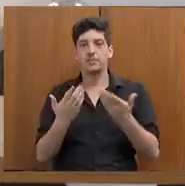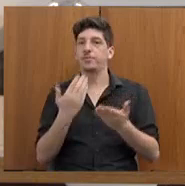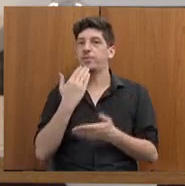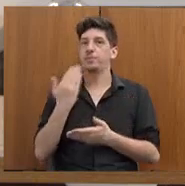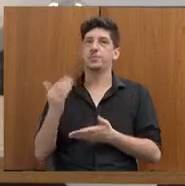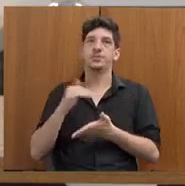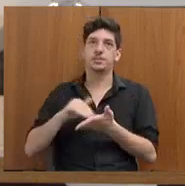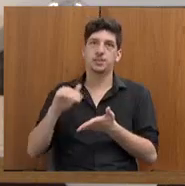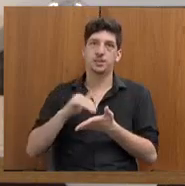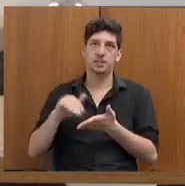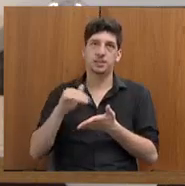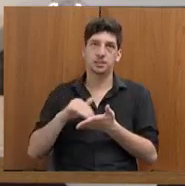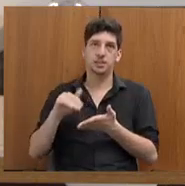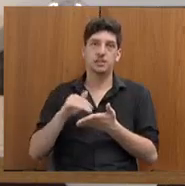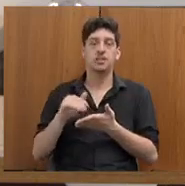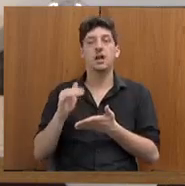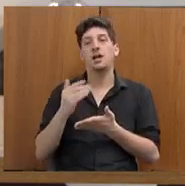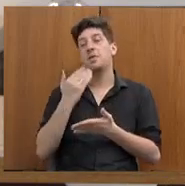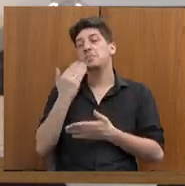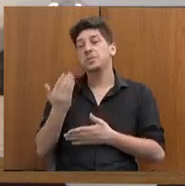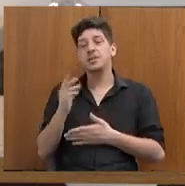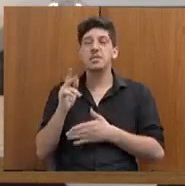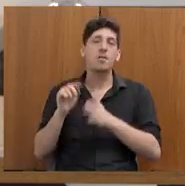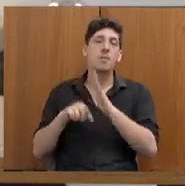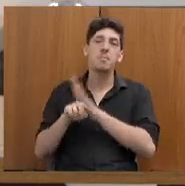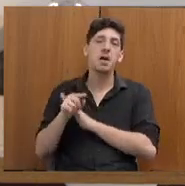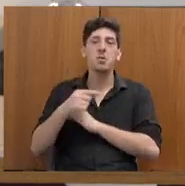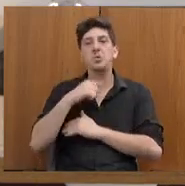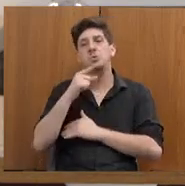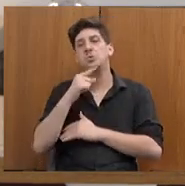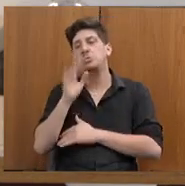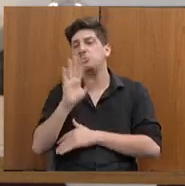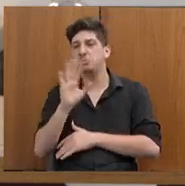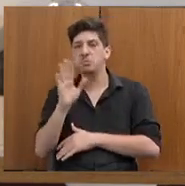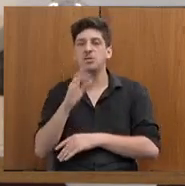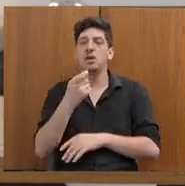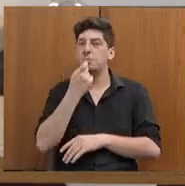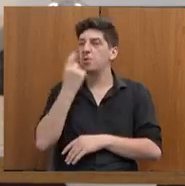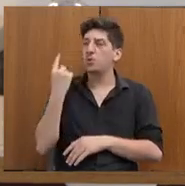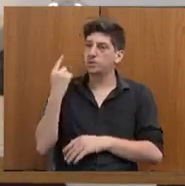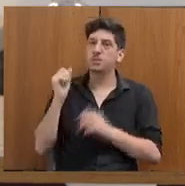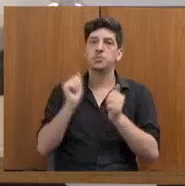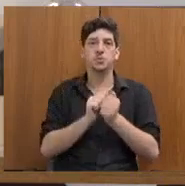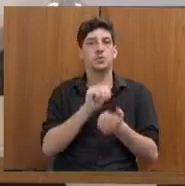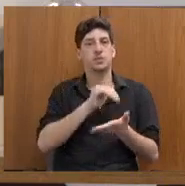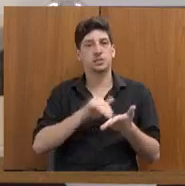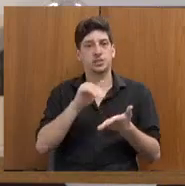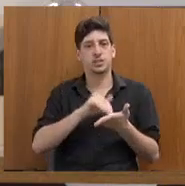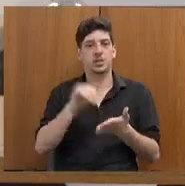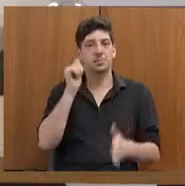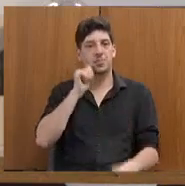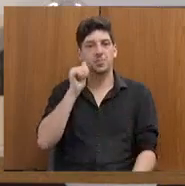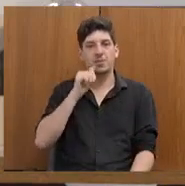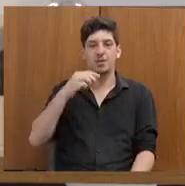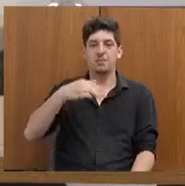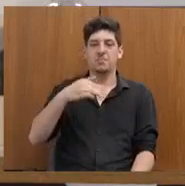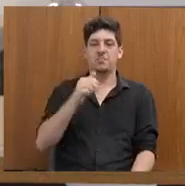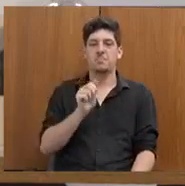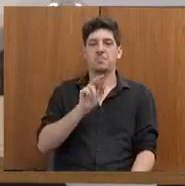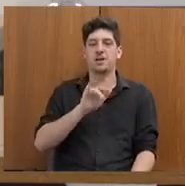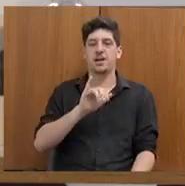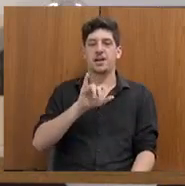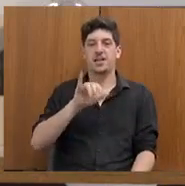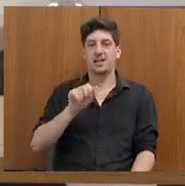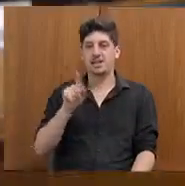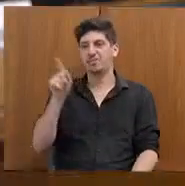secretário, mais do que aqui questionar, a gente esteve recentemente lá com a secretária Marília, a senhora estava viajando, mas